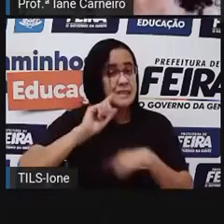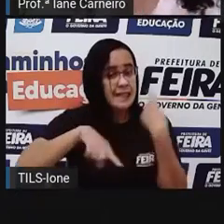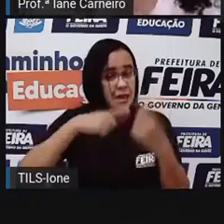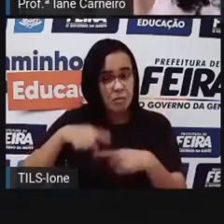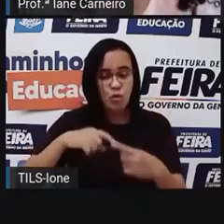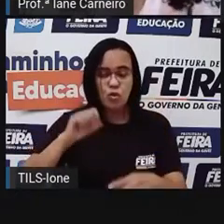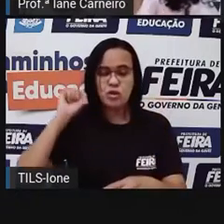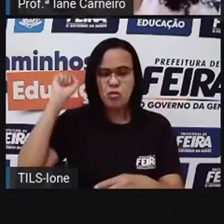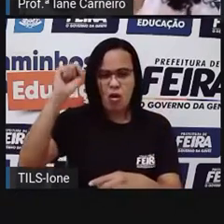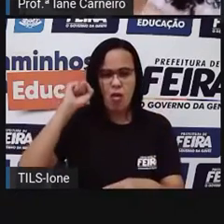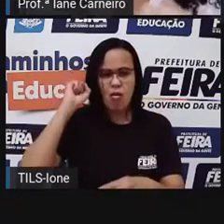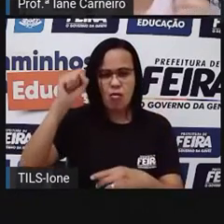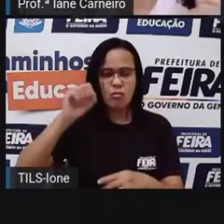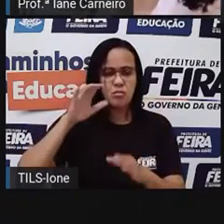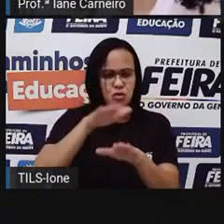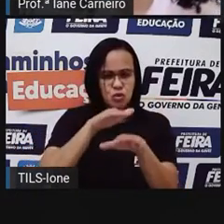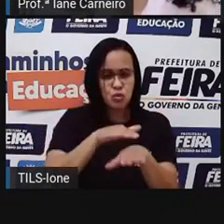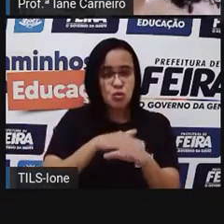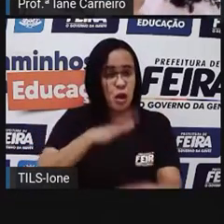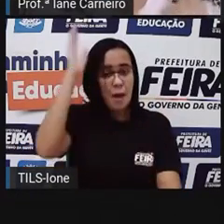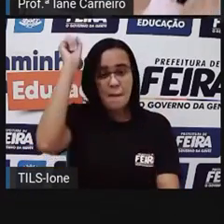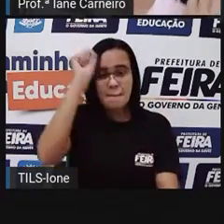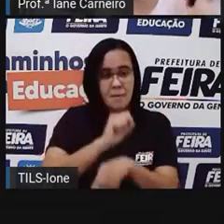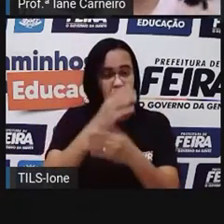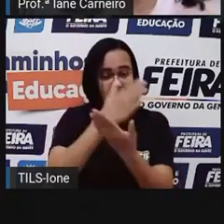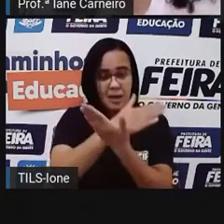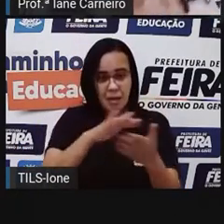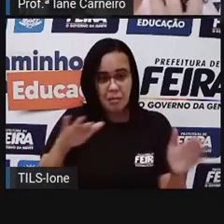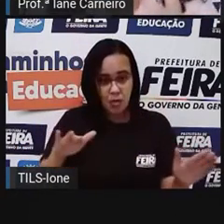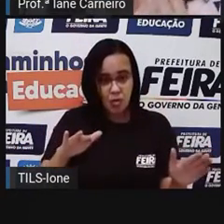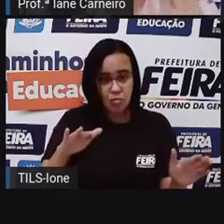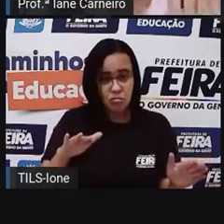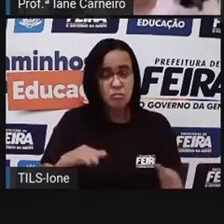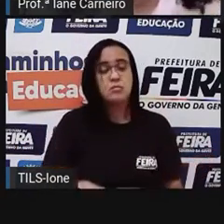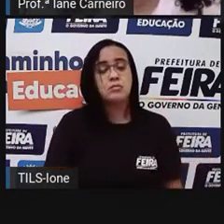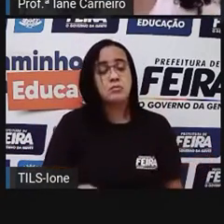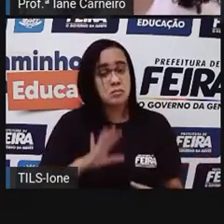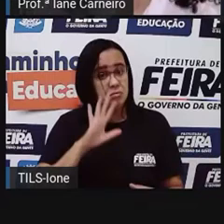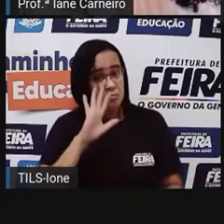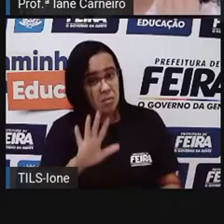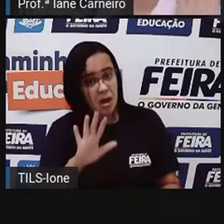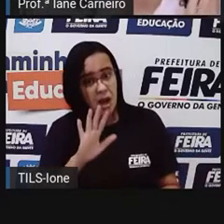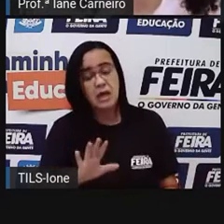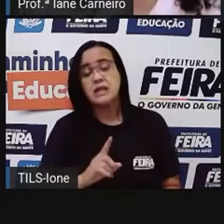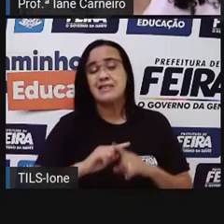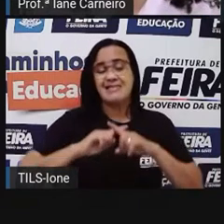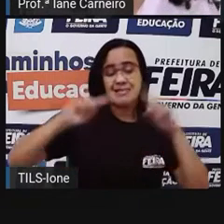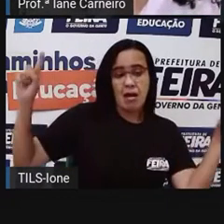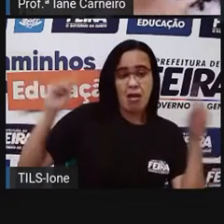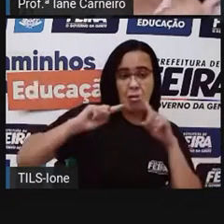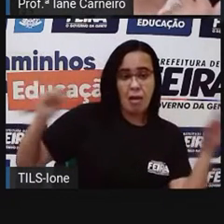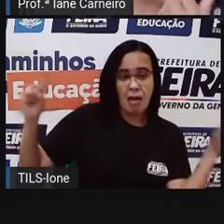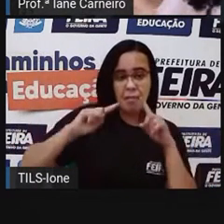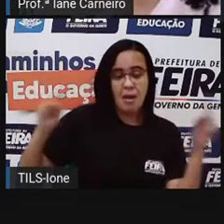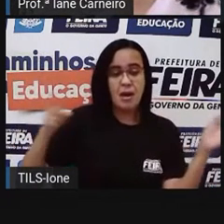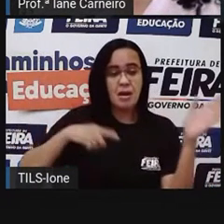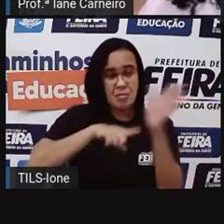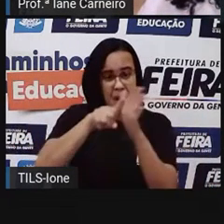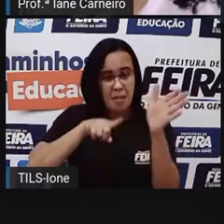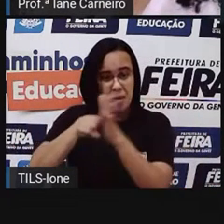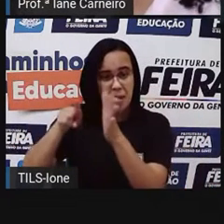resolveu a situação. Mas, eles ainda reclamam de diversas questões, muitas dificuldades, né? Porque eles